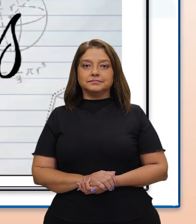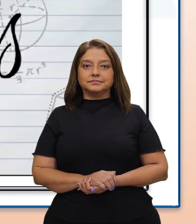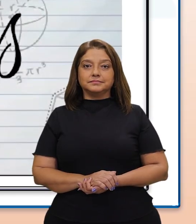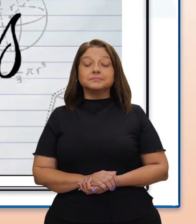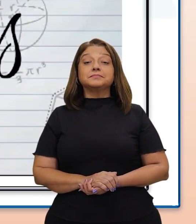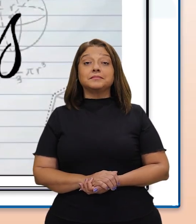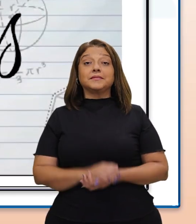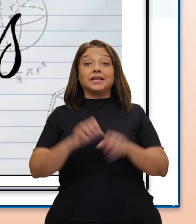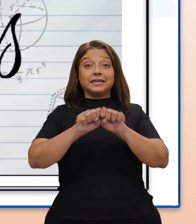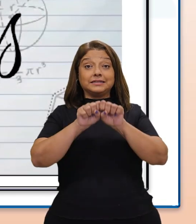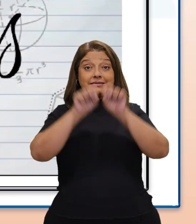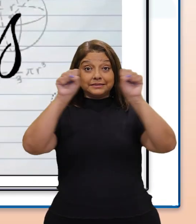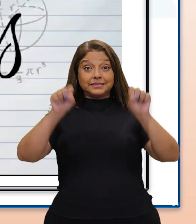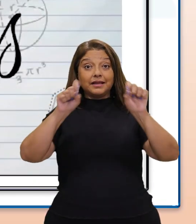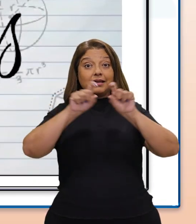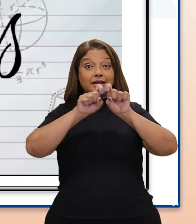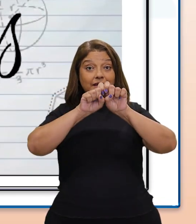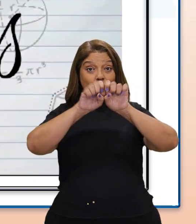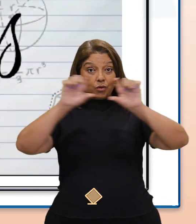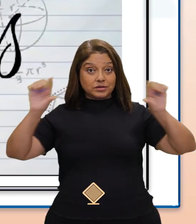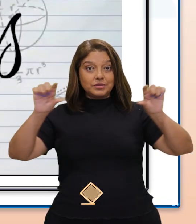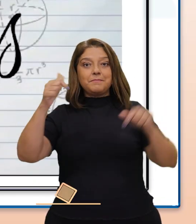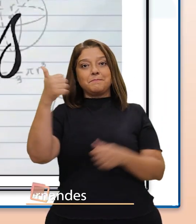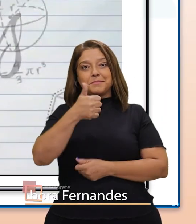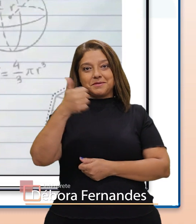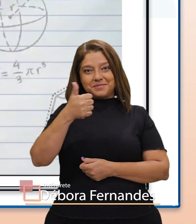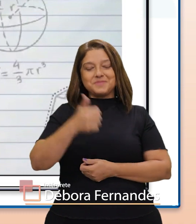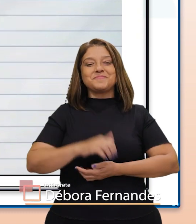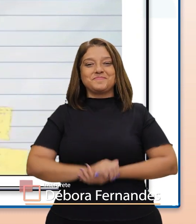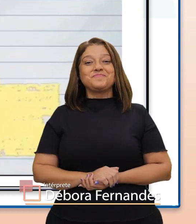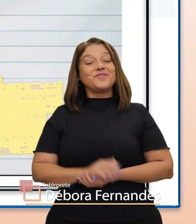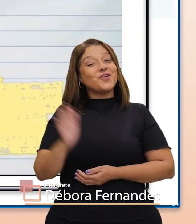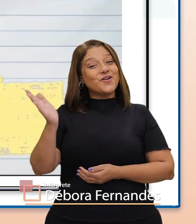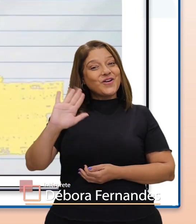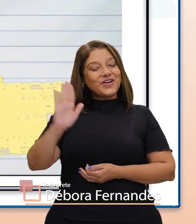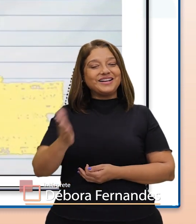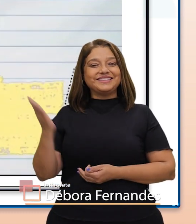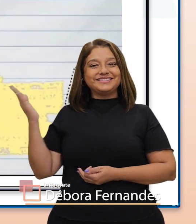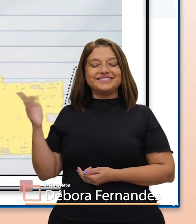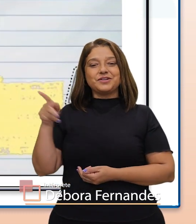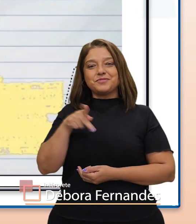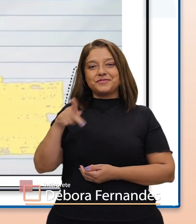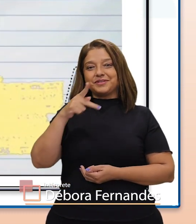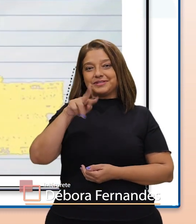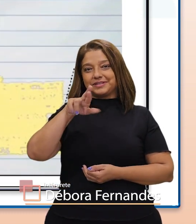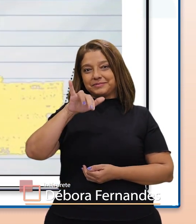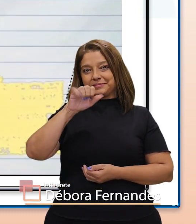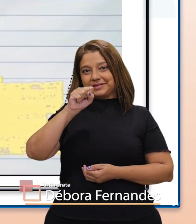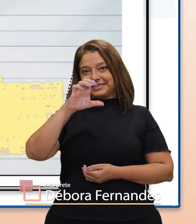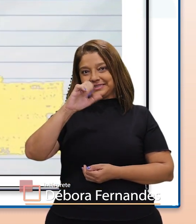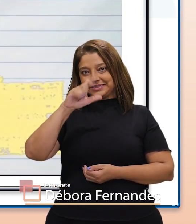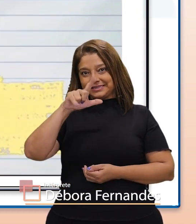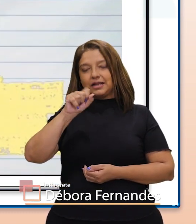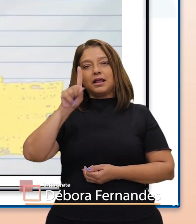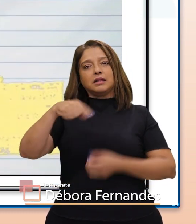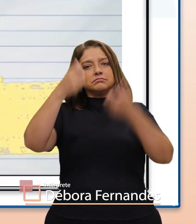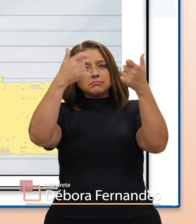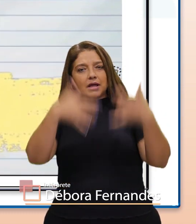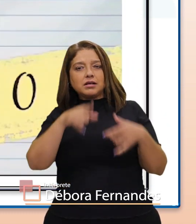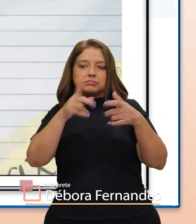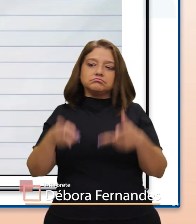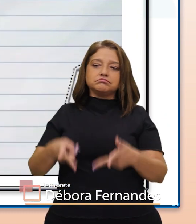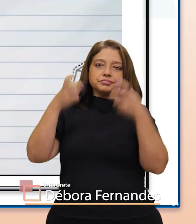Sistemas de equações do primeiro grau. Olá, eu sou a professora Priscila e vou falar sobre como